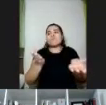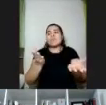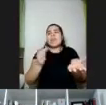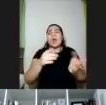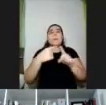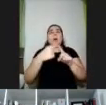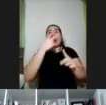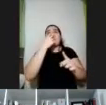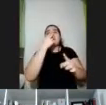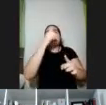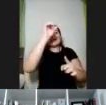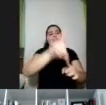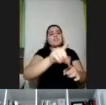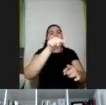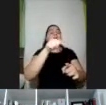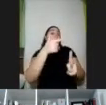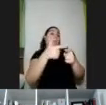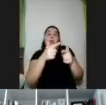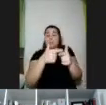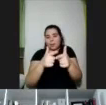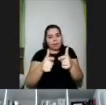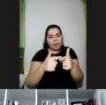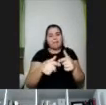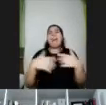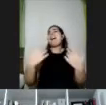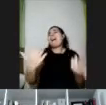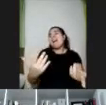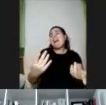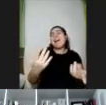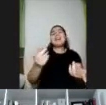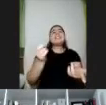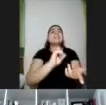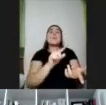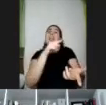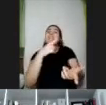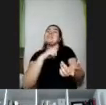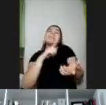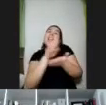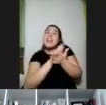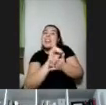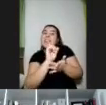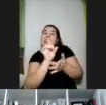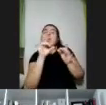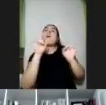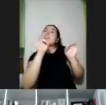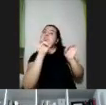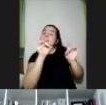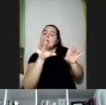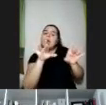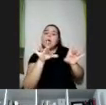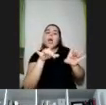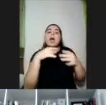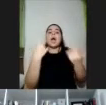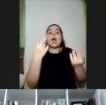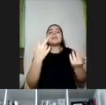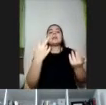deficiência fosse um problema, né? Então, a gente... Ah, não, ela não tem nada, não. É que ela é especial. E aí a gente também já coloca